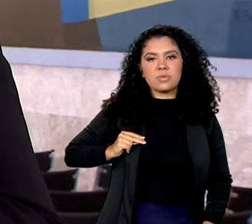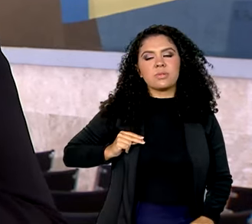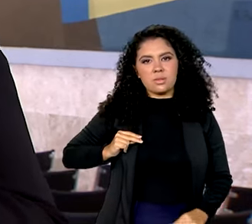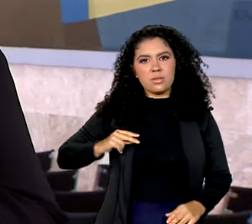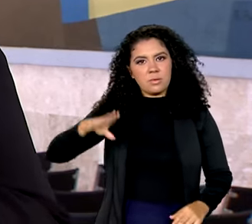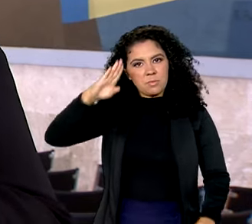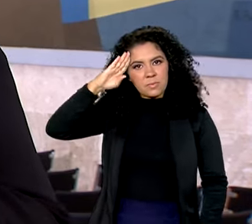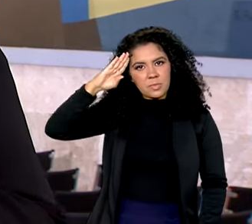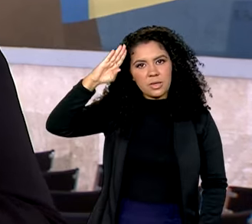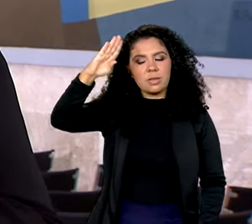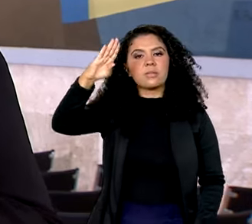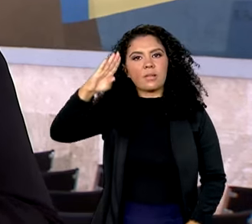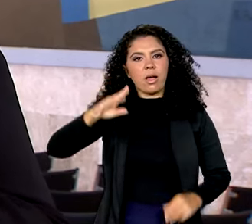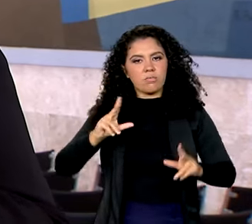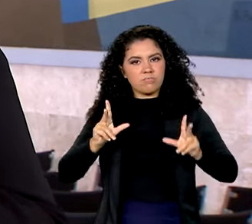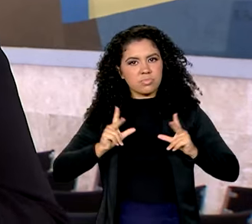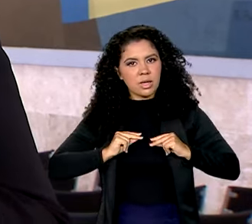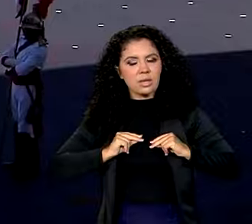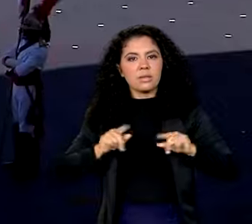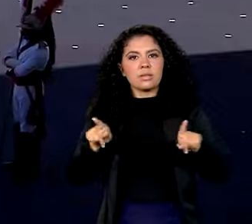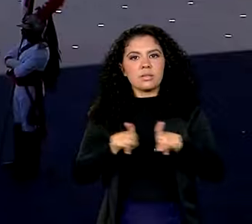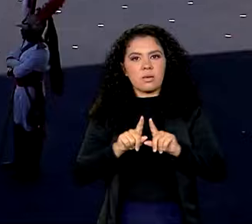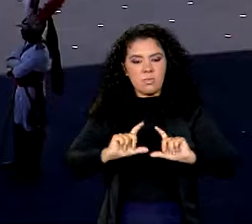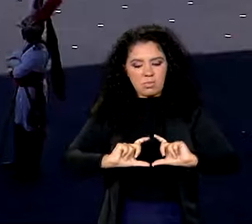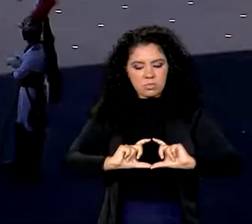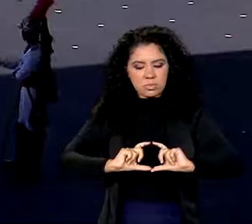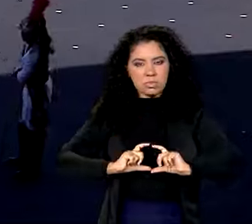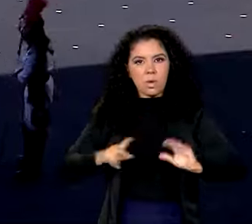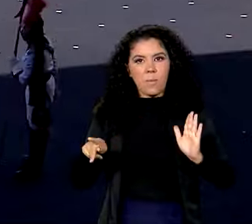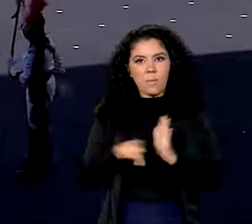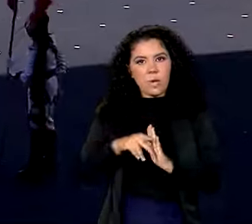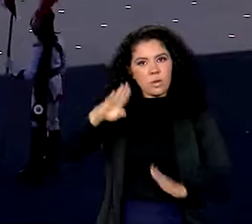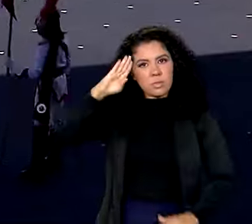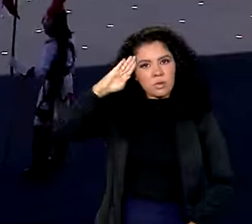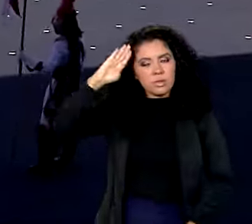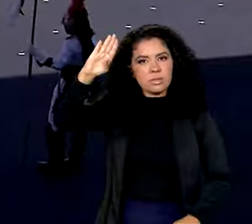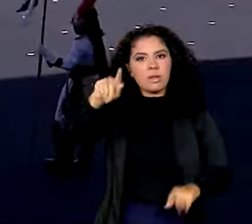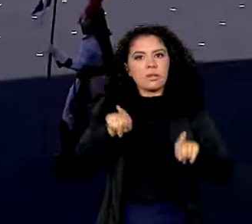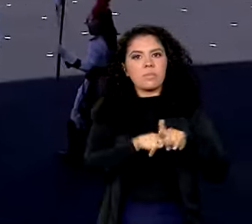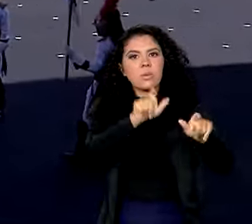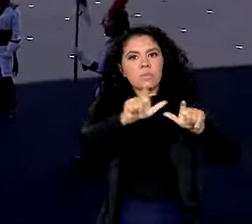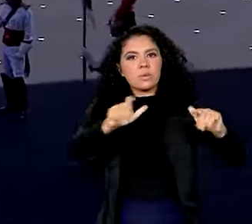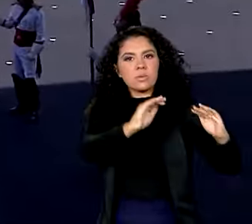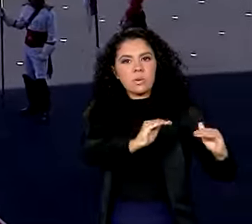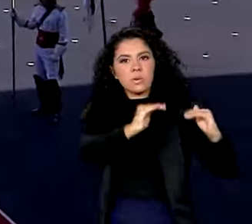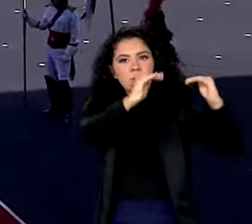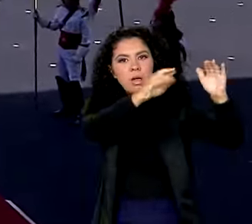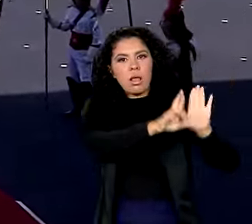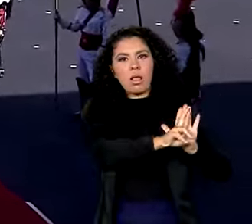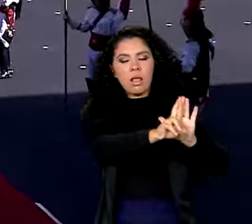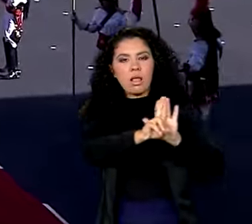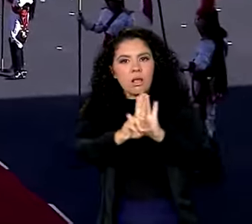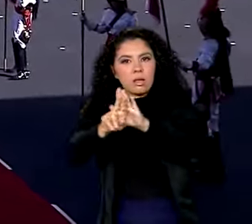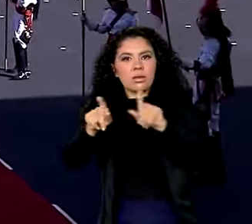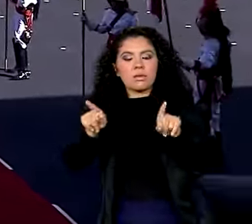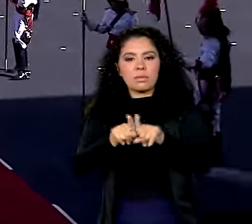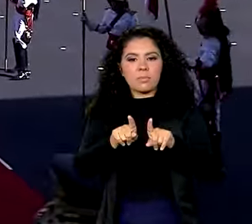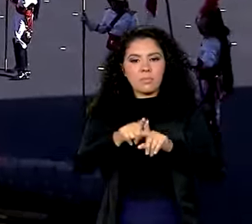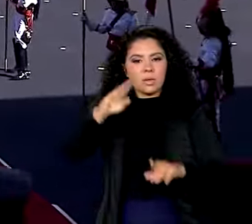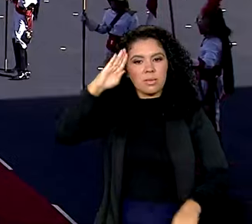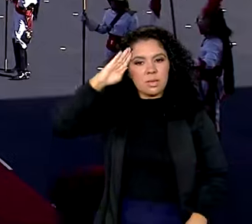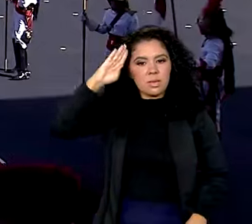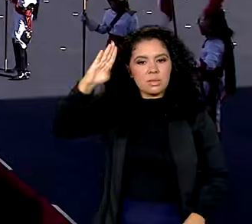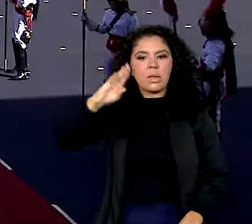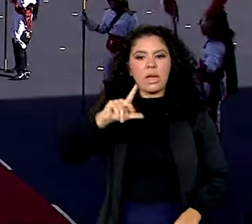Militar e também com a Medalha do Exército Brasileiro, autoridades e instituições civis militares e militares que tenham